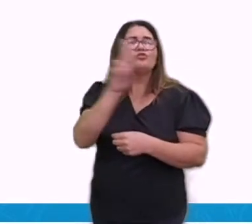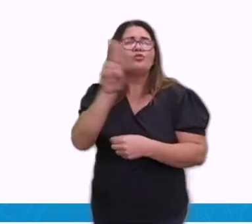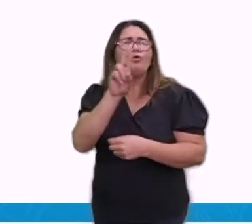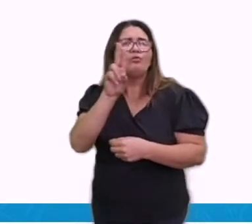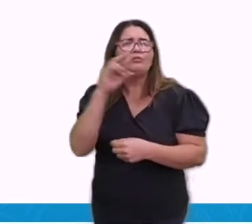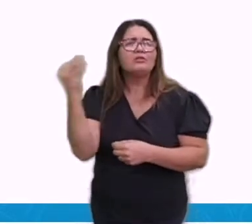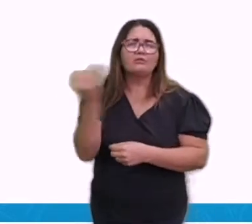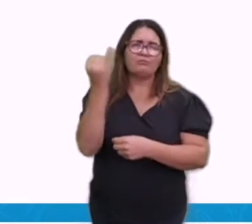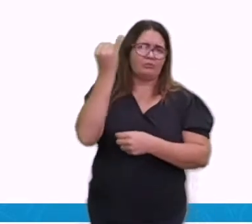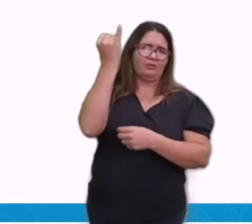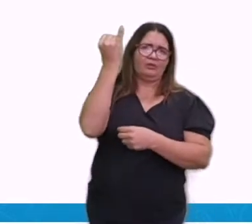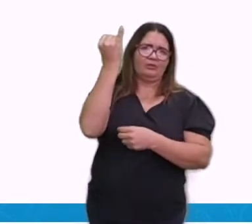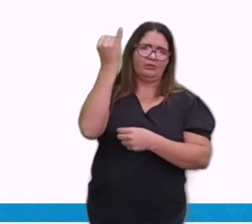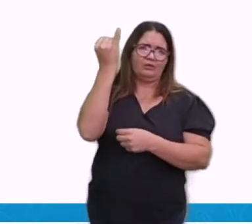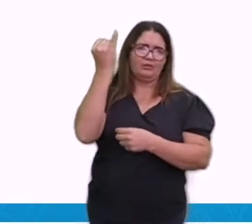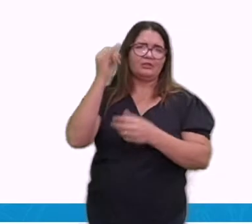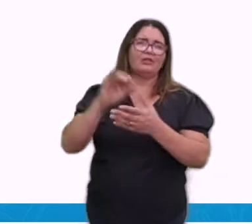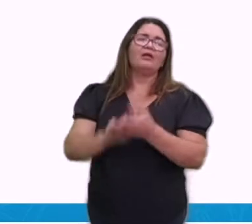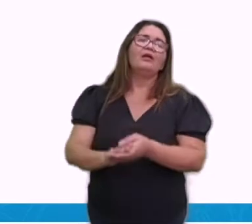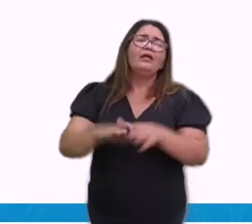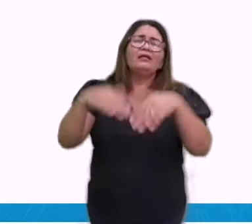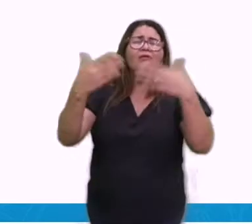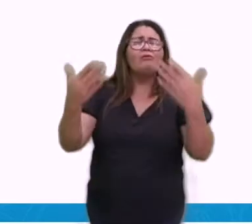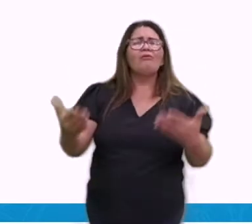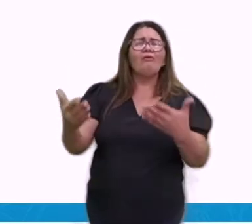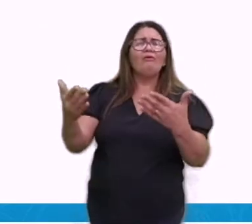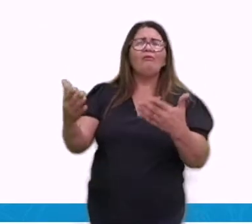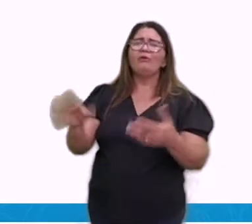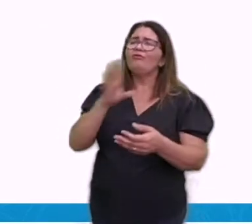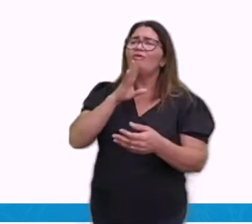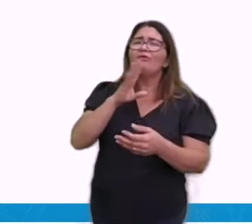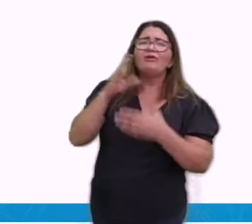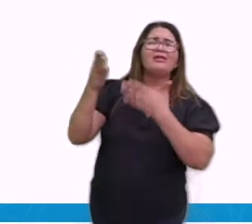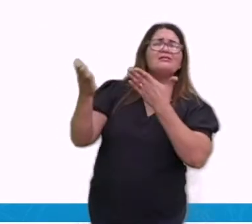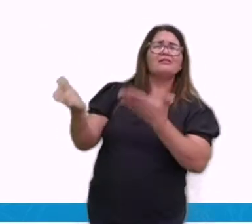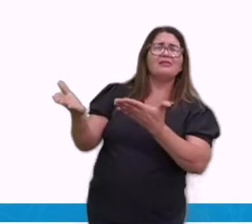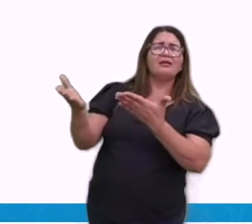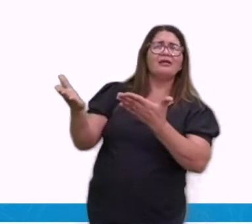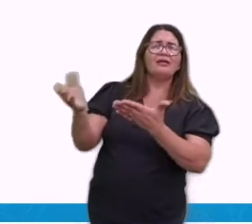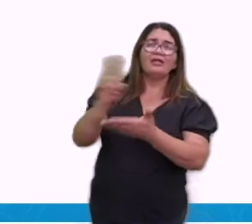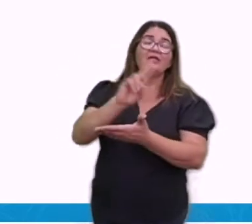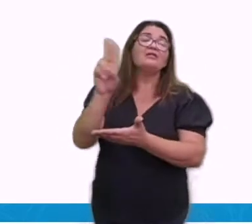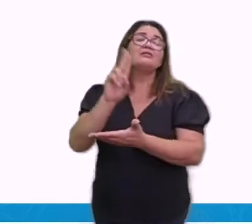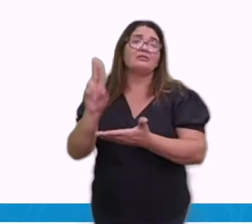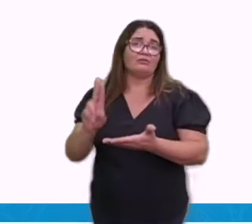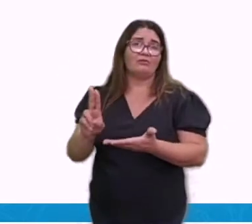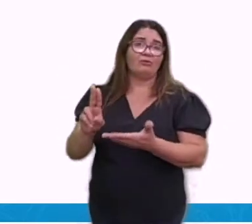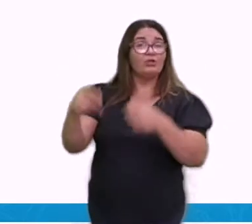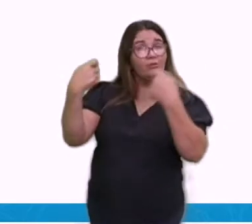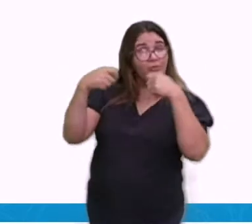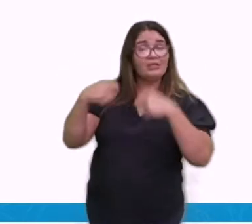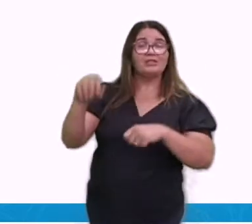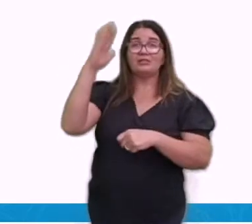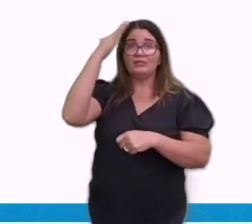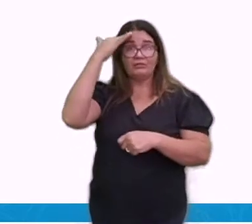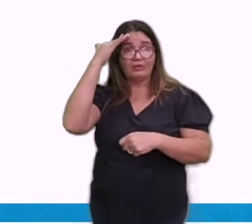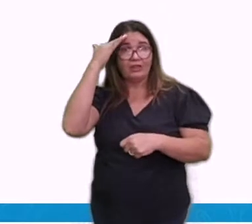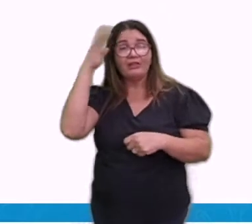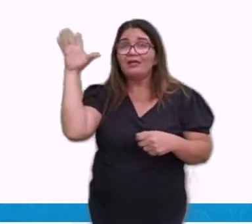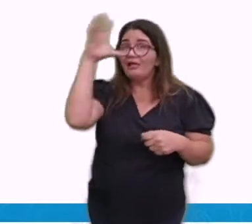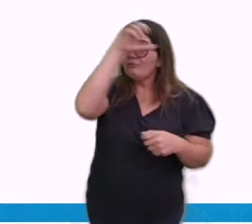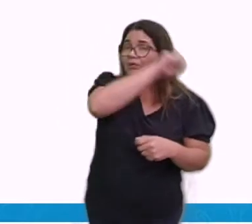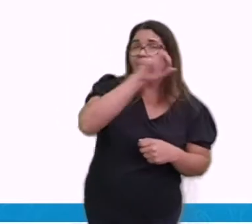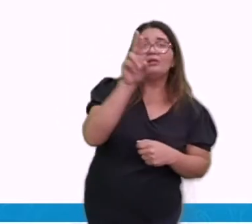Não tem como a gente falar de clima do Brasil sem falar sobre esses nomes, não tem outra forma. Então vocês